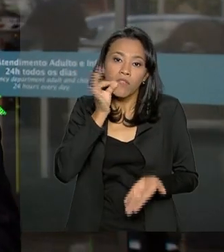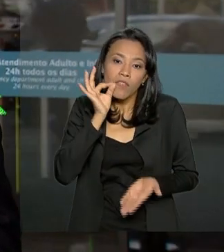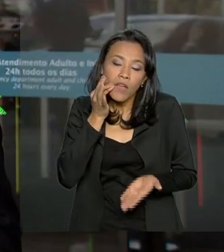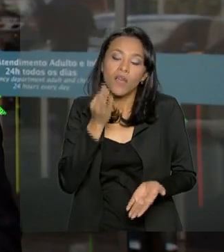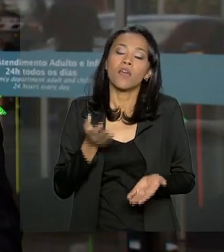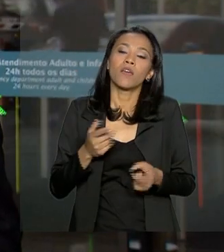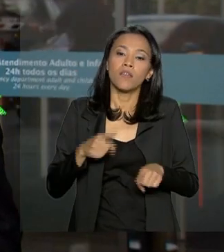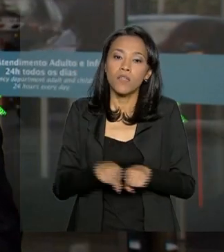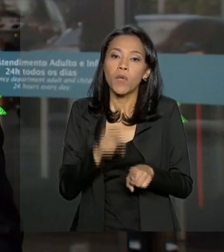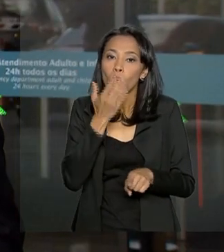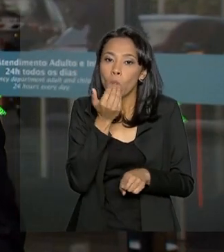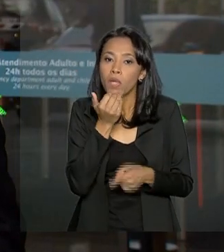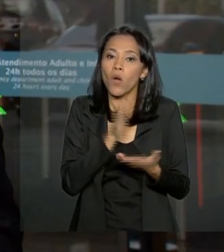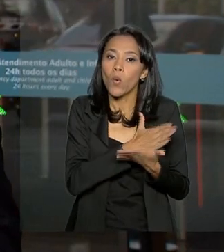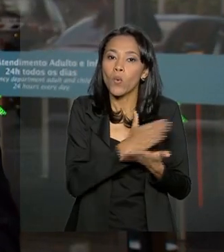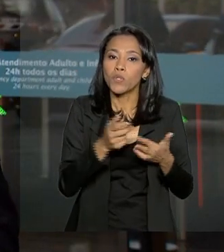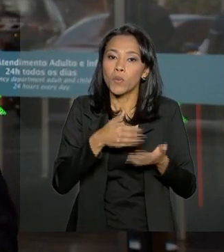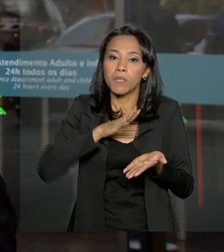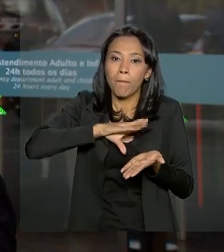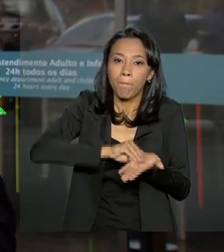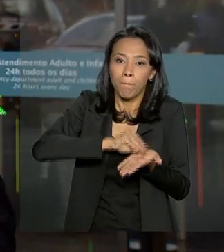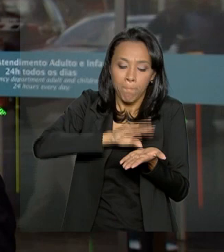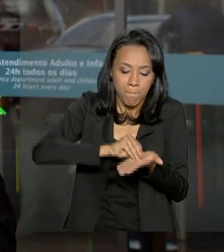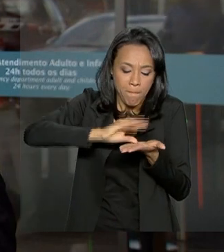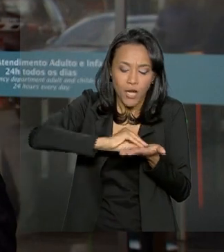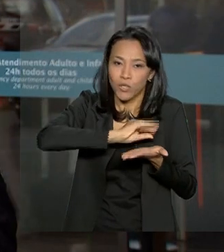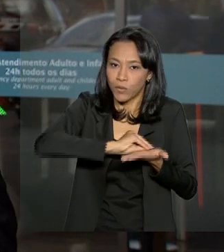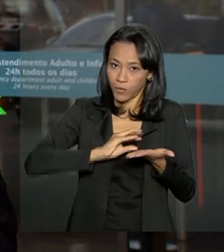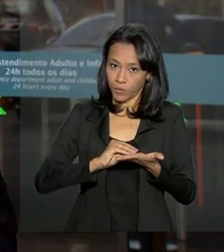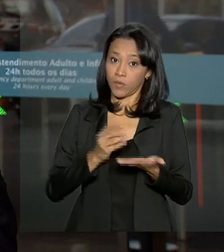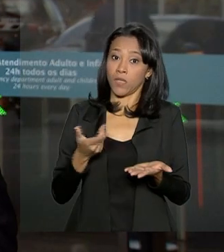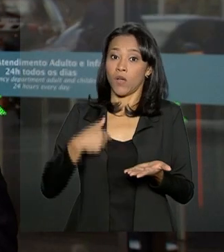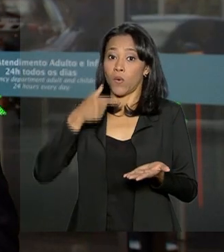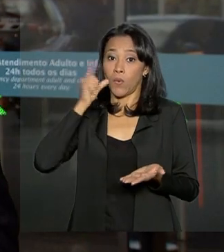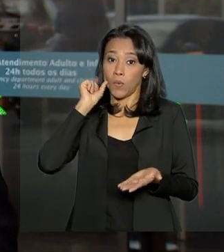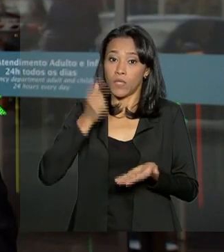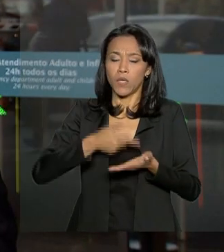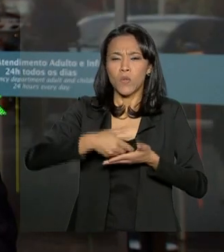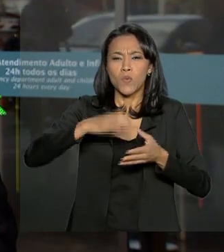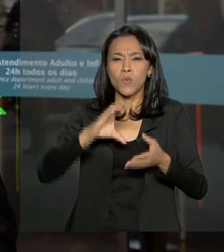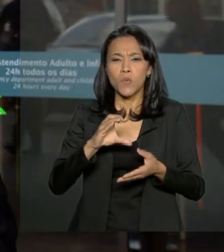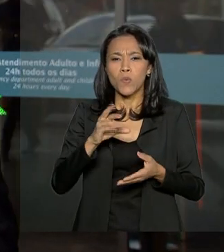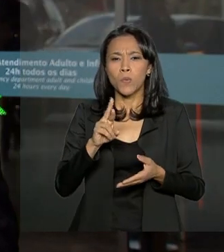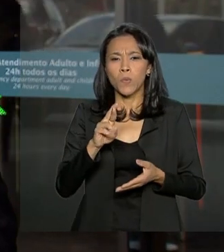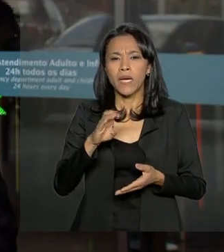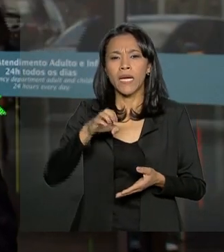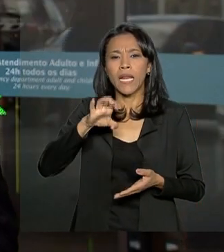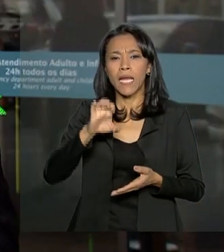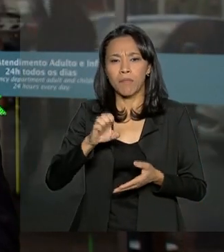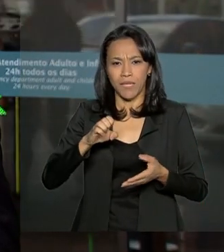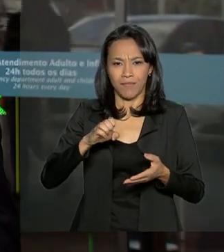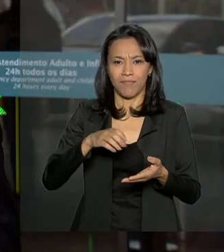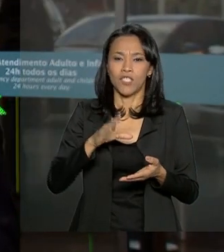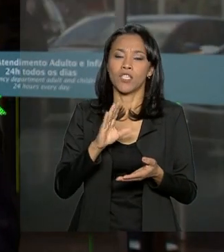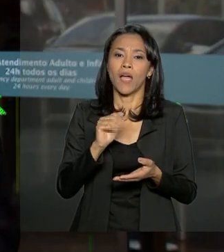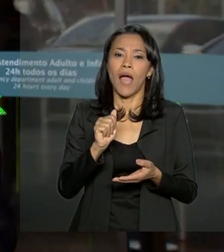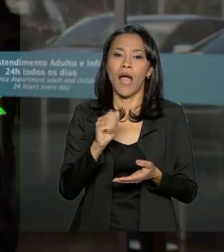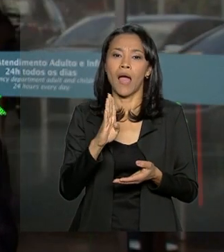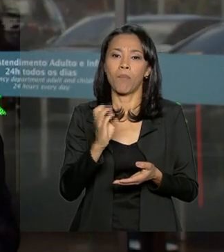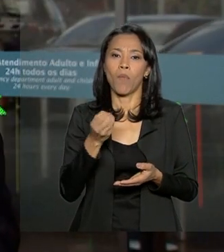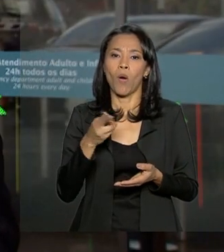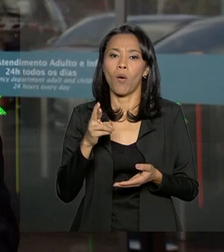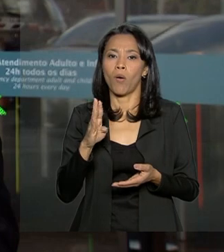alimentos pastosos. O presidente jantou ontem um creme de abóbora e durante a ceia ele comeu uma